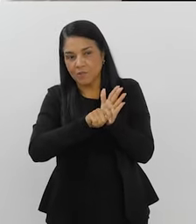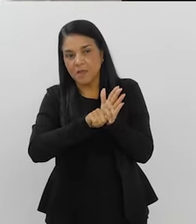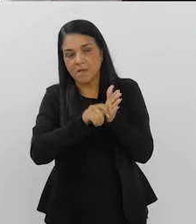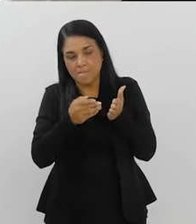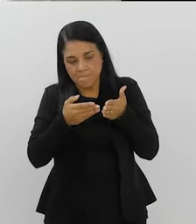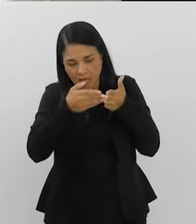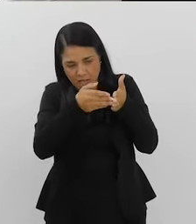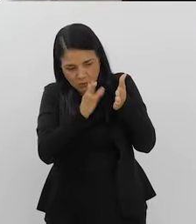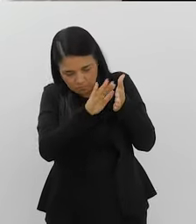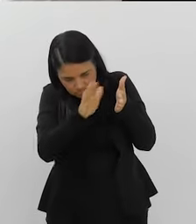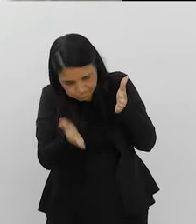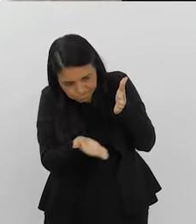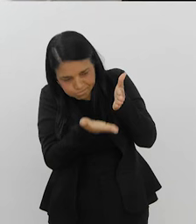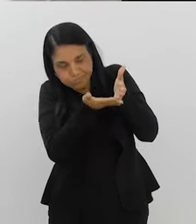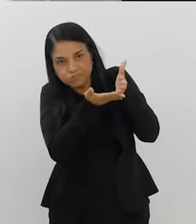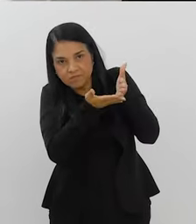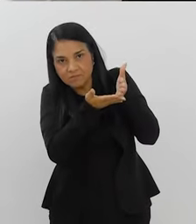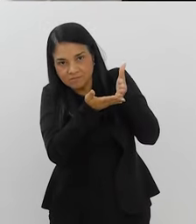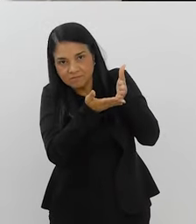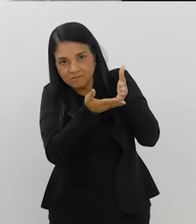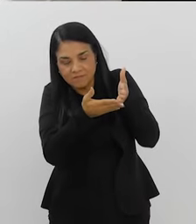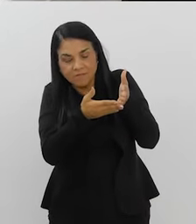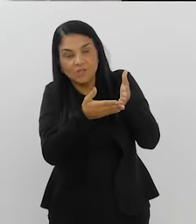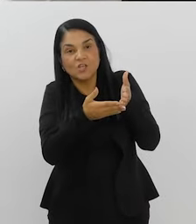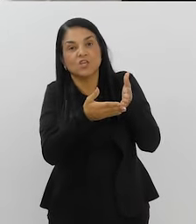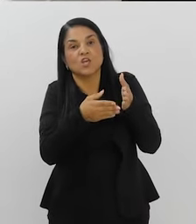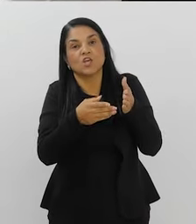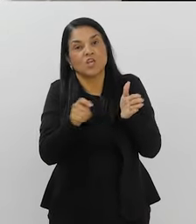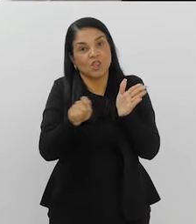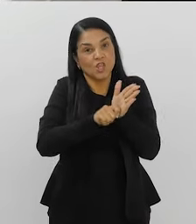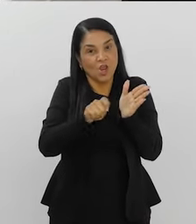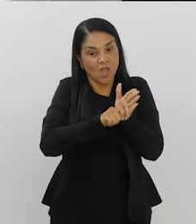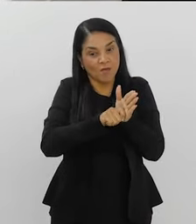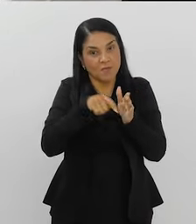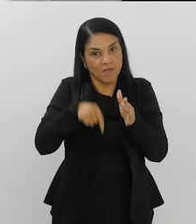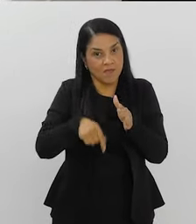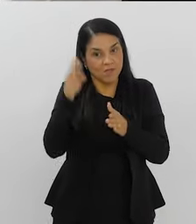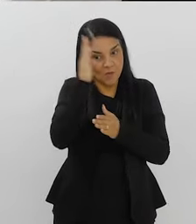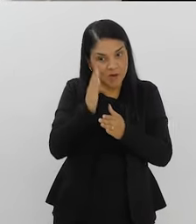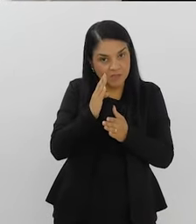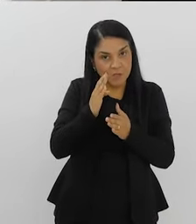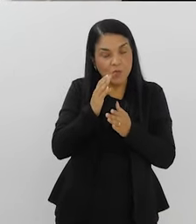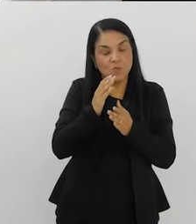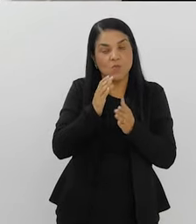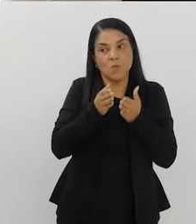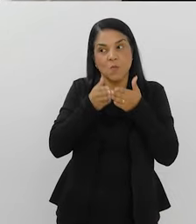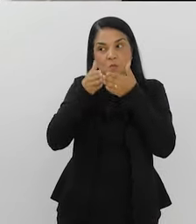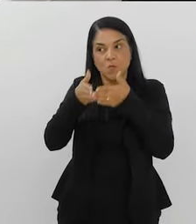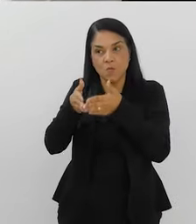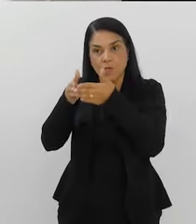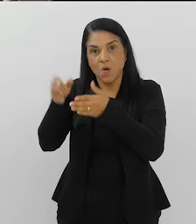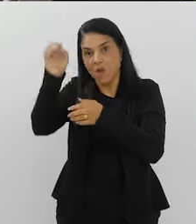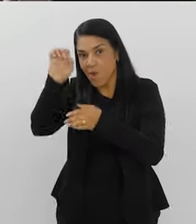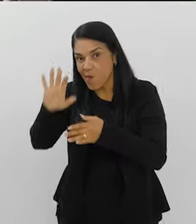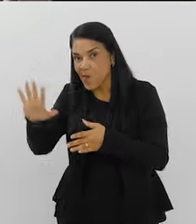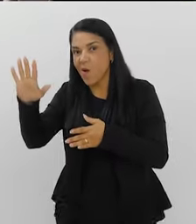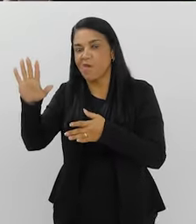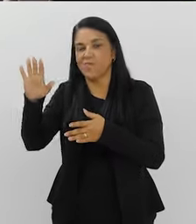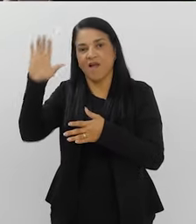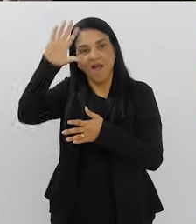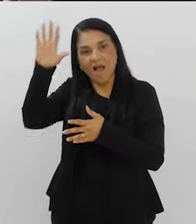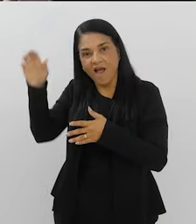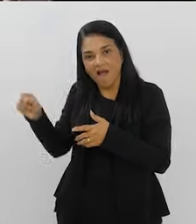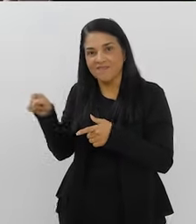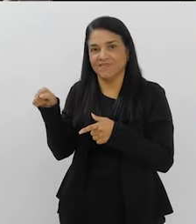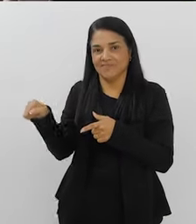navios para sair do Brasil, que é o maior, o segundo maior mercado do mundo, para a Europa e a África. Só que a gente não... é